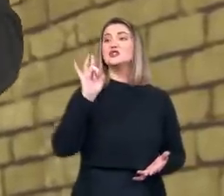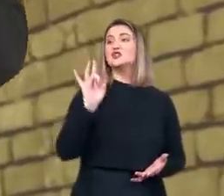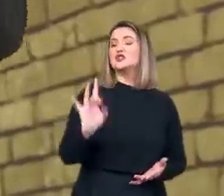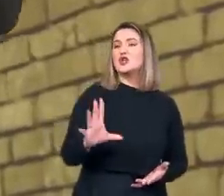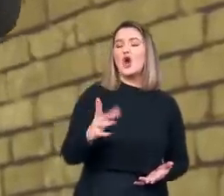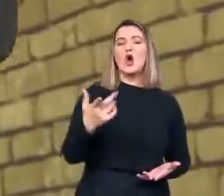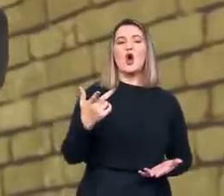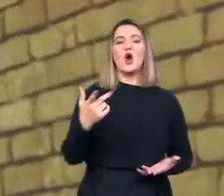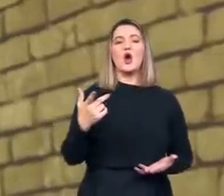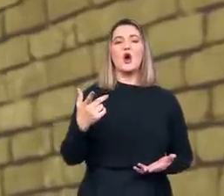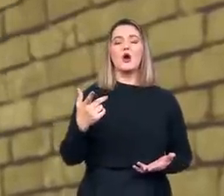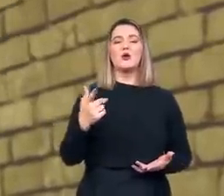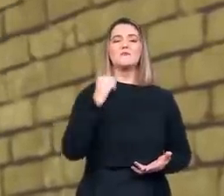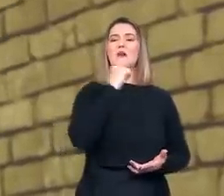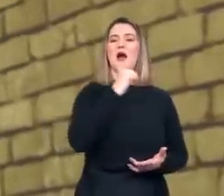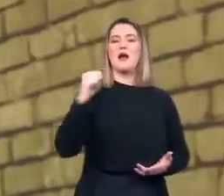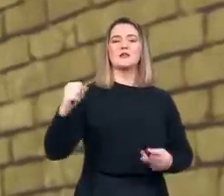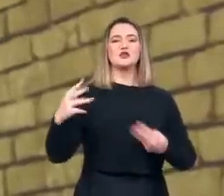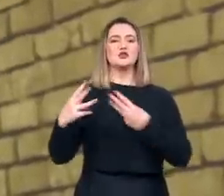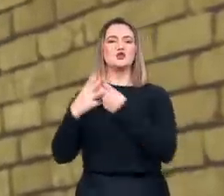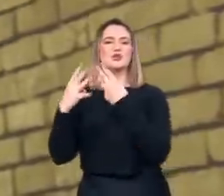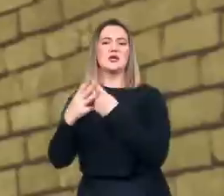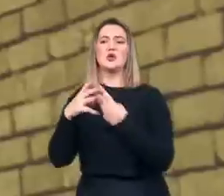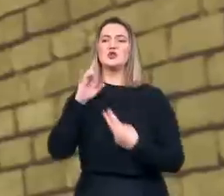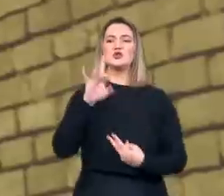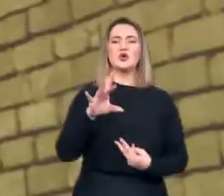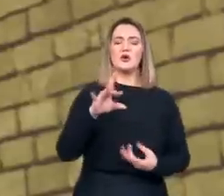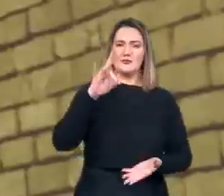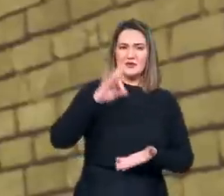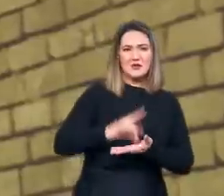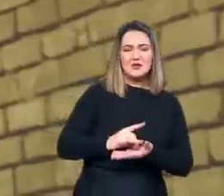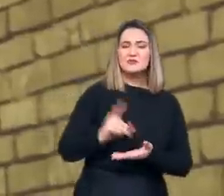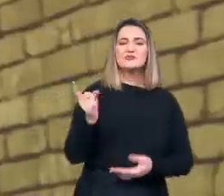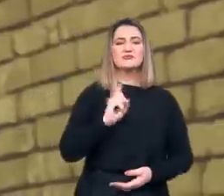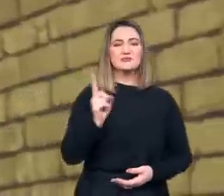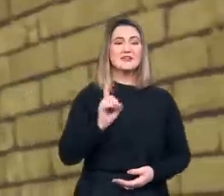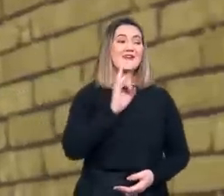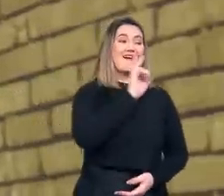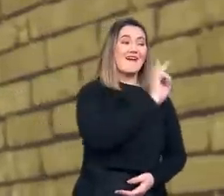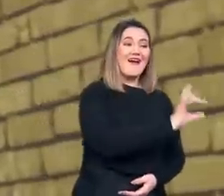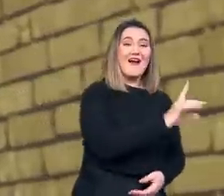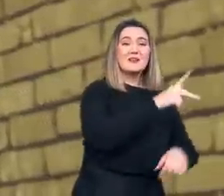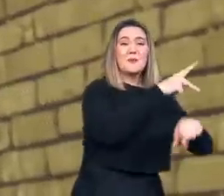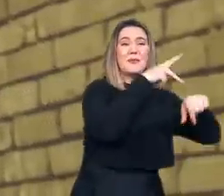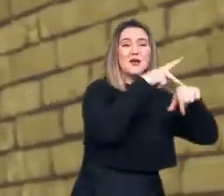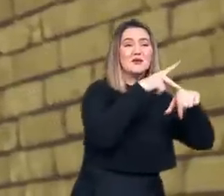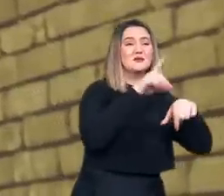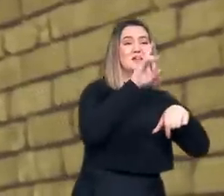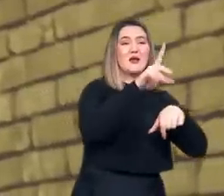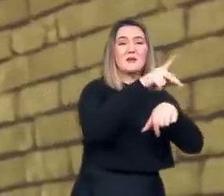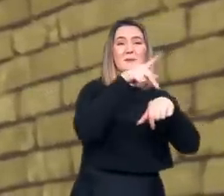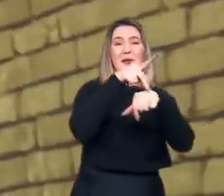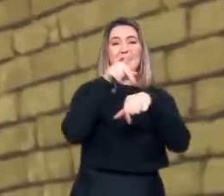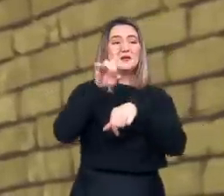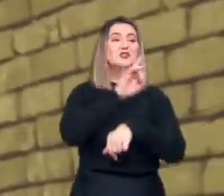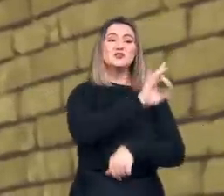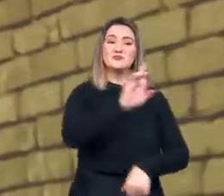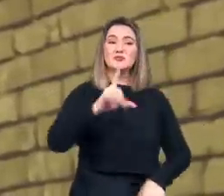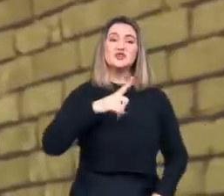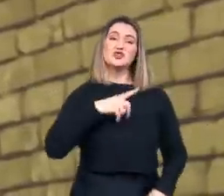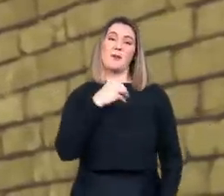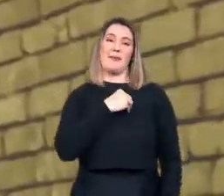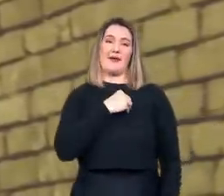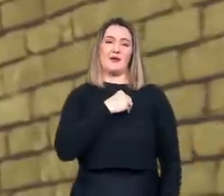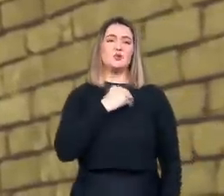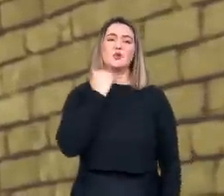processos da Santa Inquisição. Isto não é verdade. Então, cada um tinha o seu pecado. Não dá para aplacar a culpa de